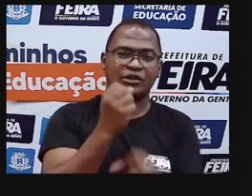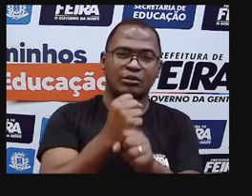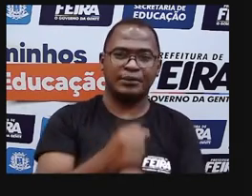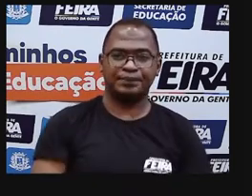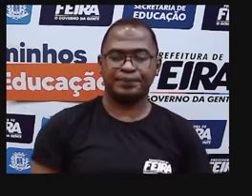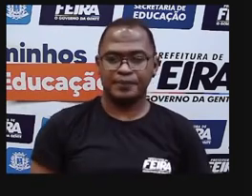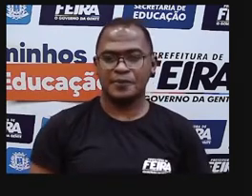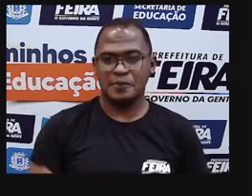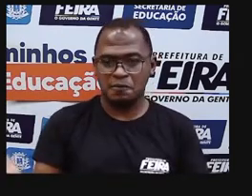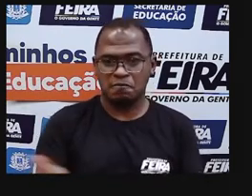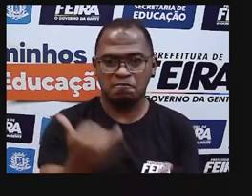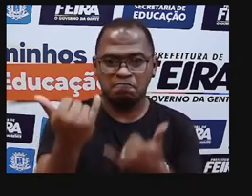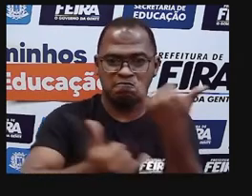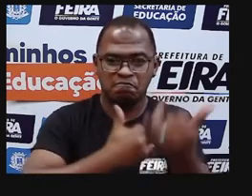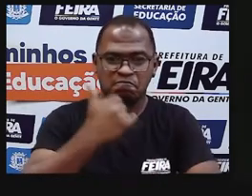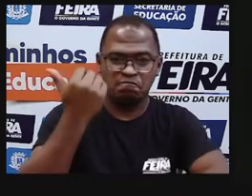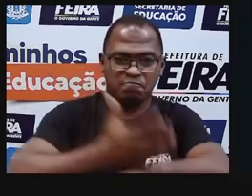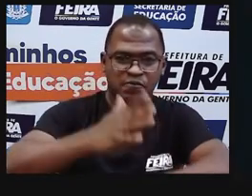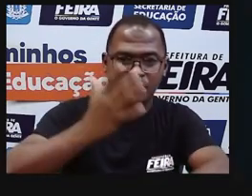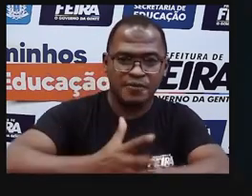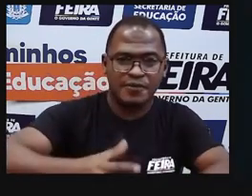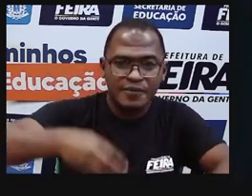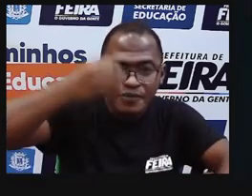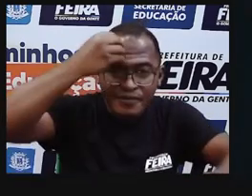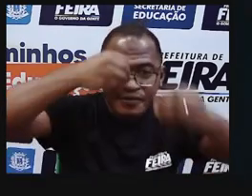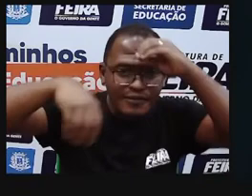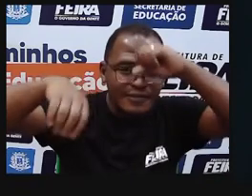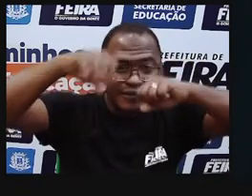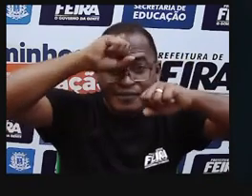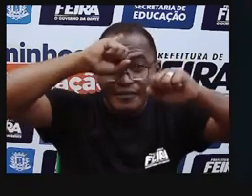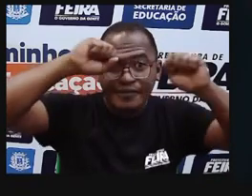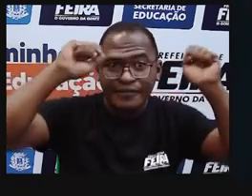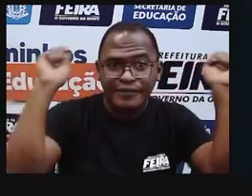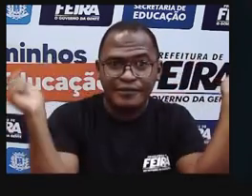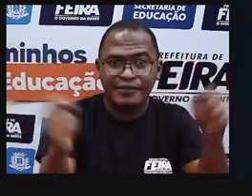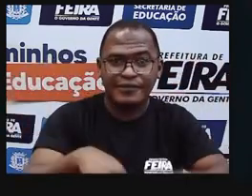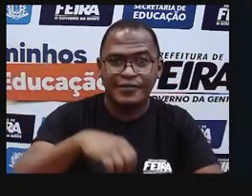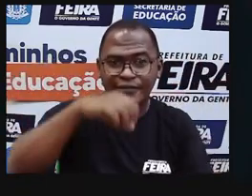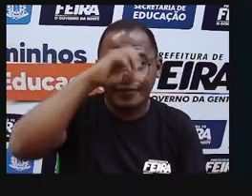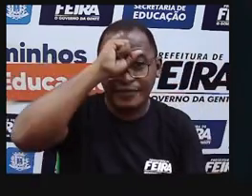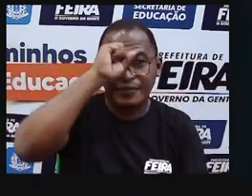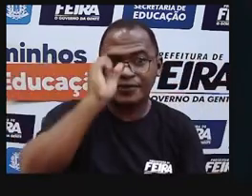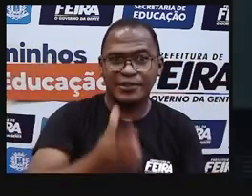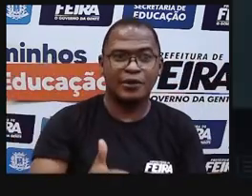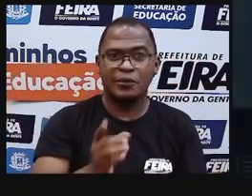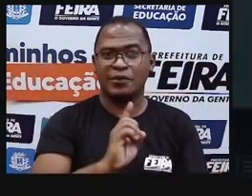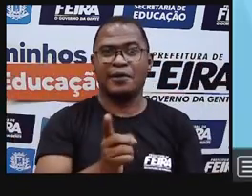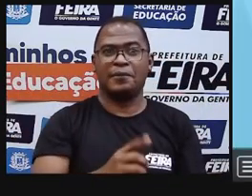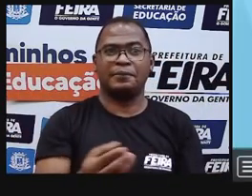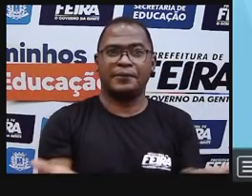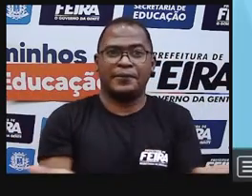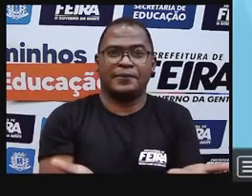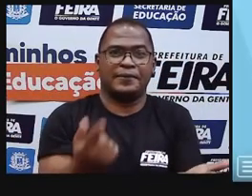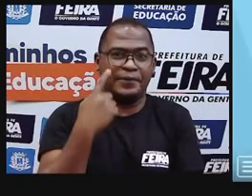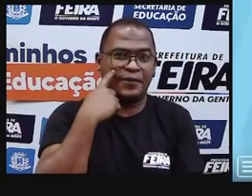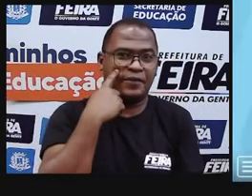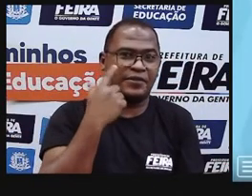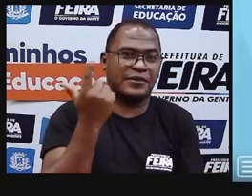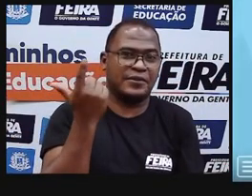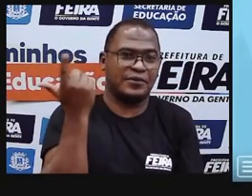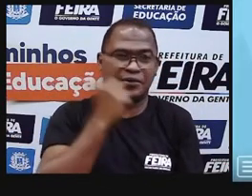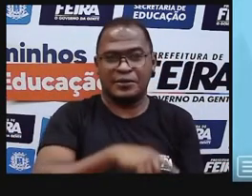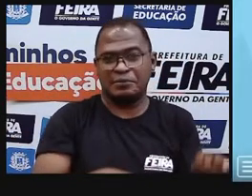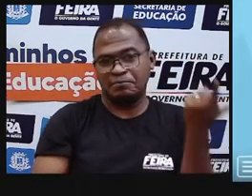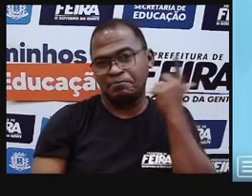Vamos botar aqui esse jogo para ver se vocês conseguem. Vamos jogar um pouquinho. Resolver junto